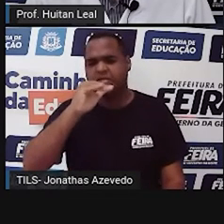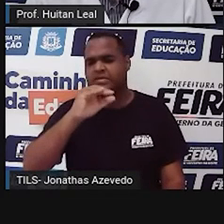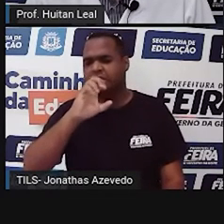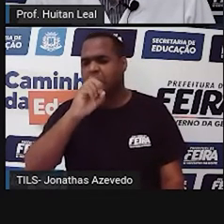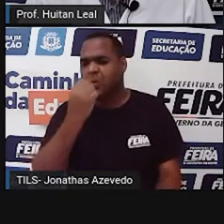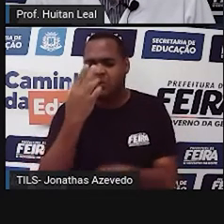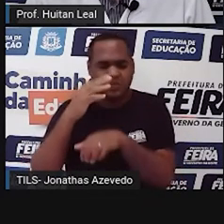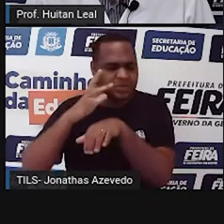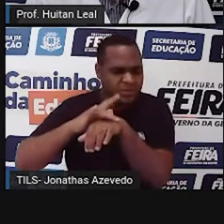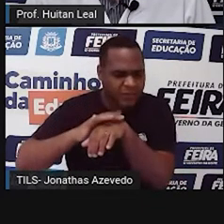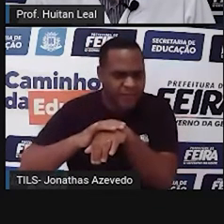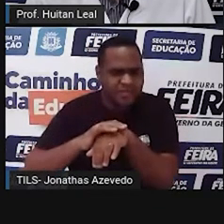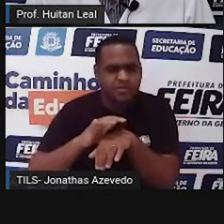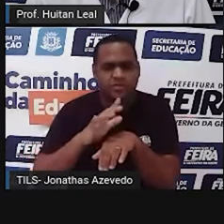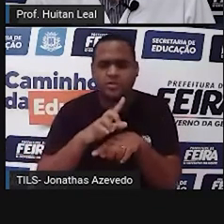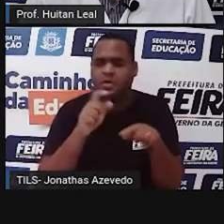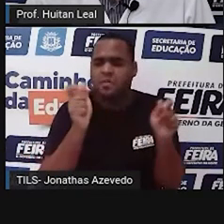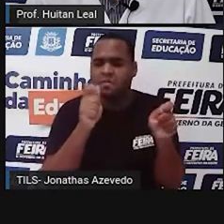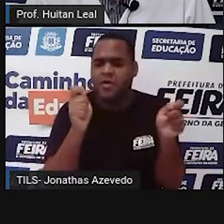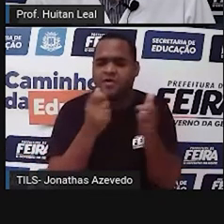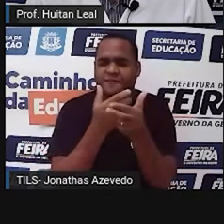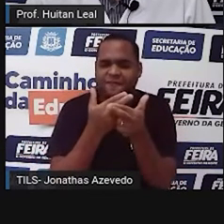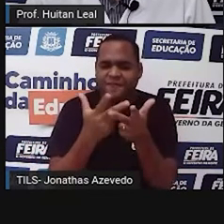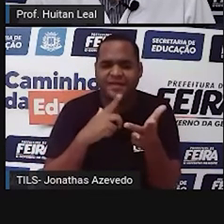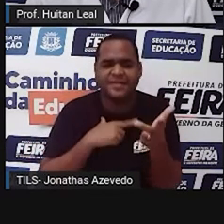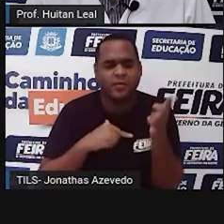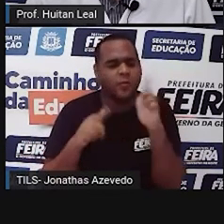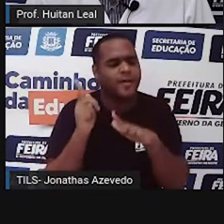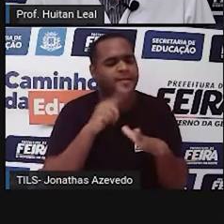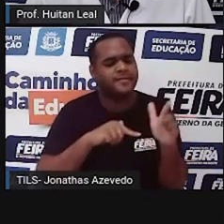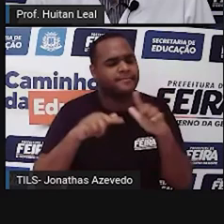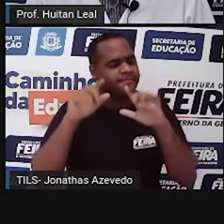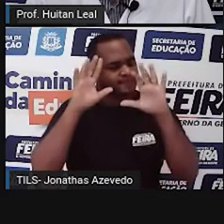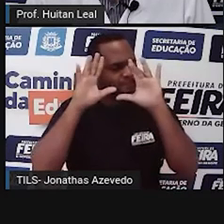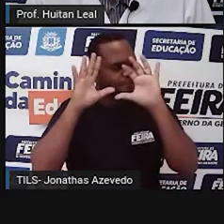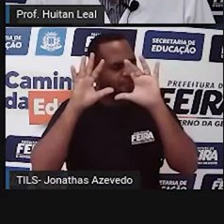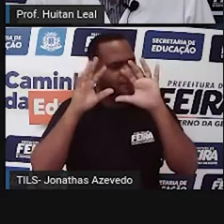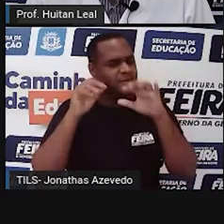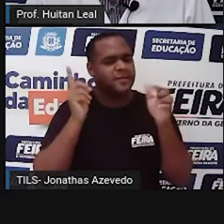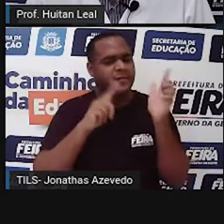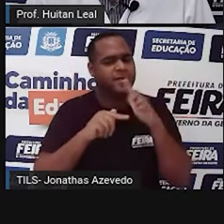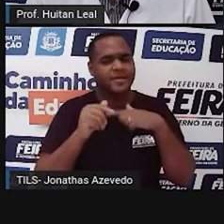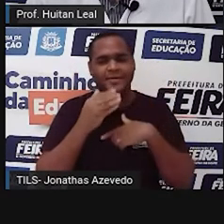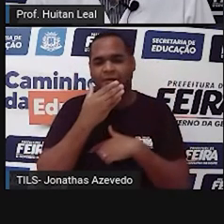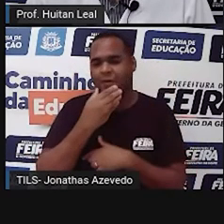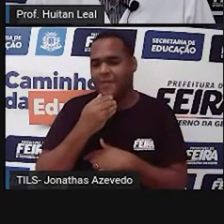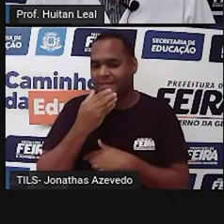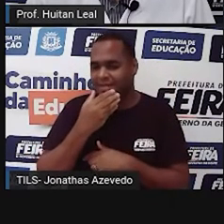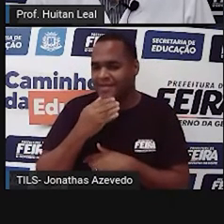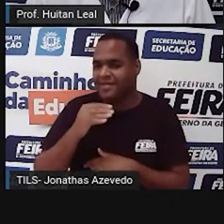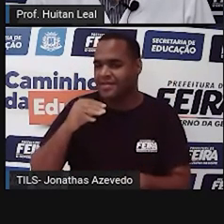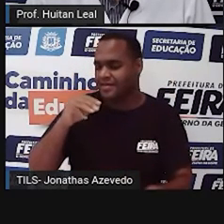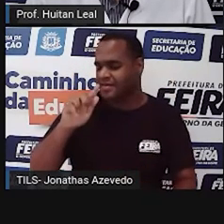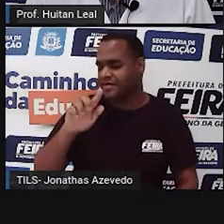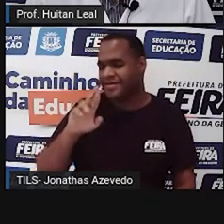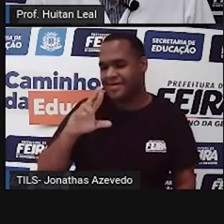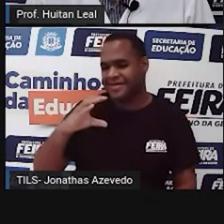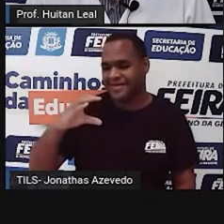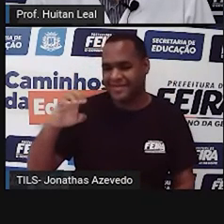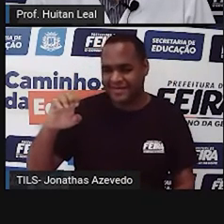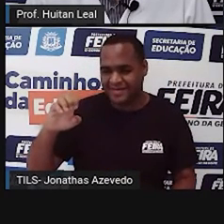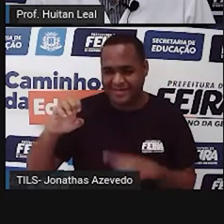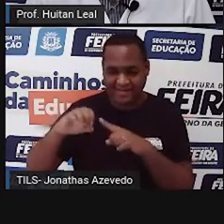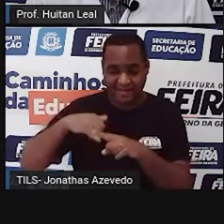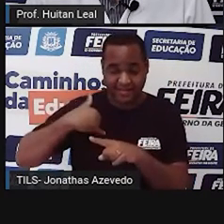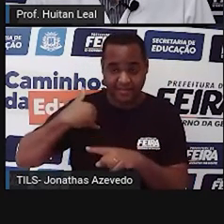um pouco doente. Tu podes fazer tudo o que tu imaginares, promete Grace, de nove. Israel, se